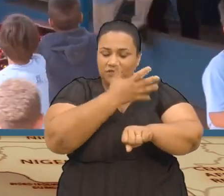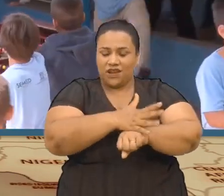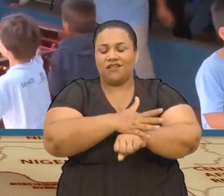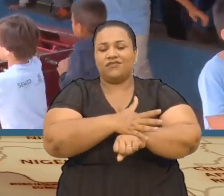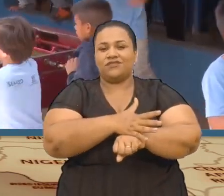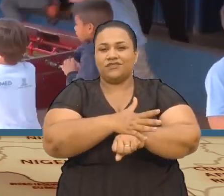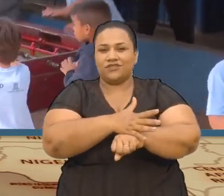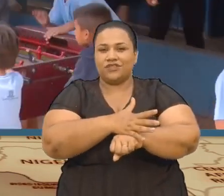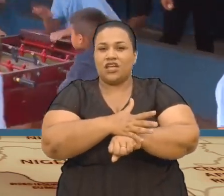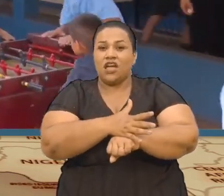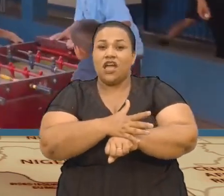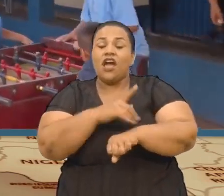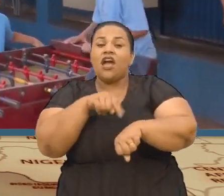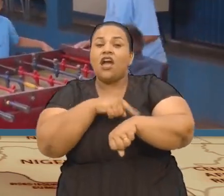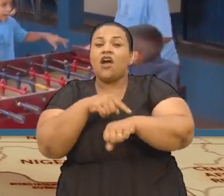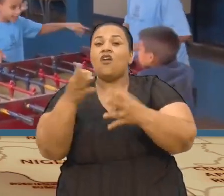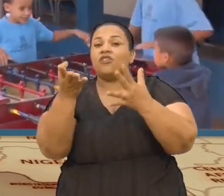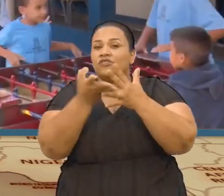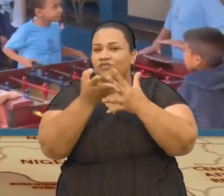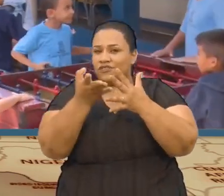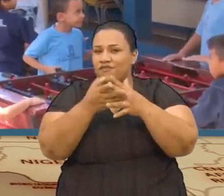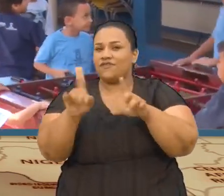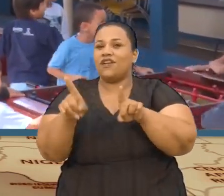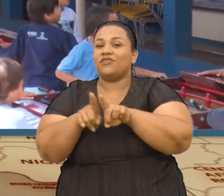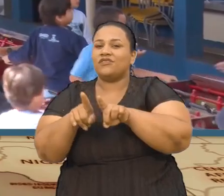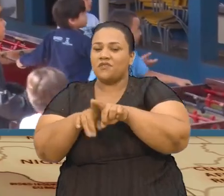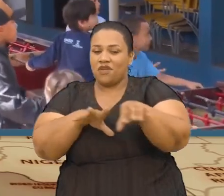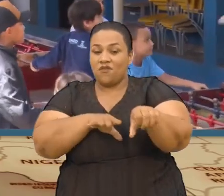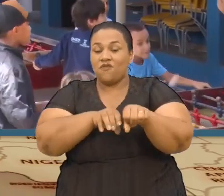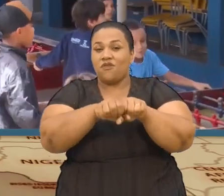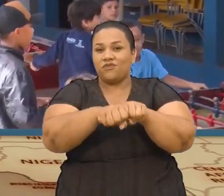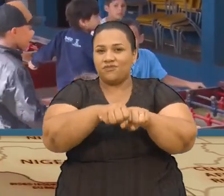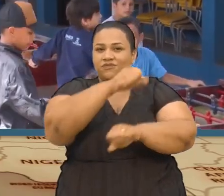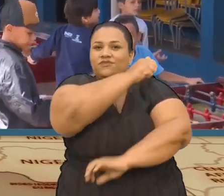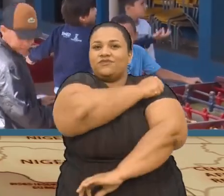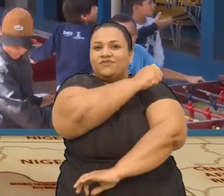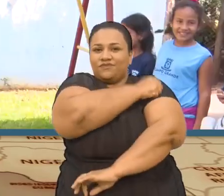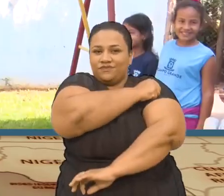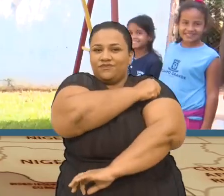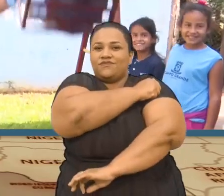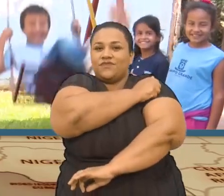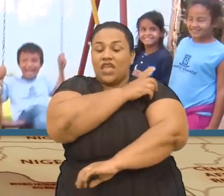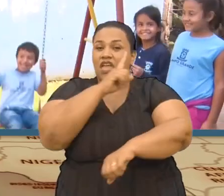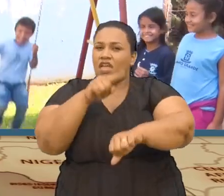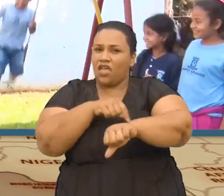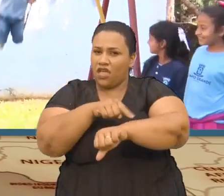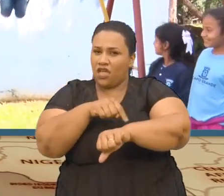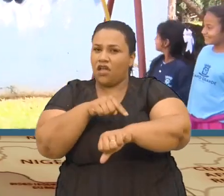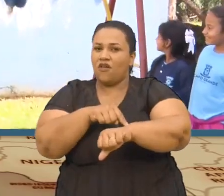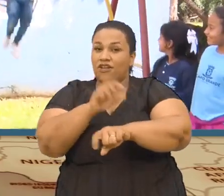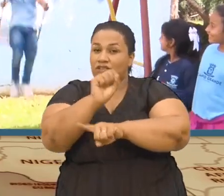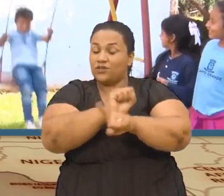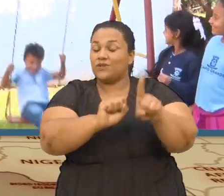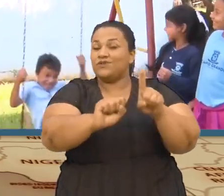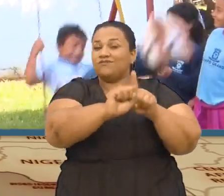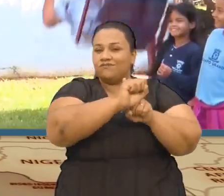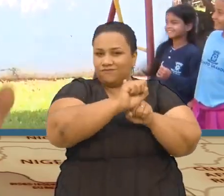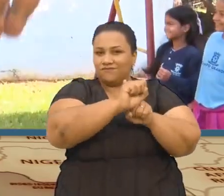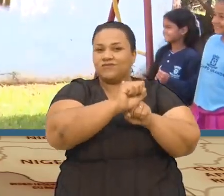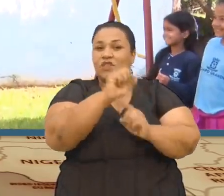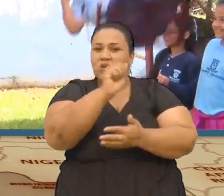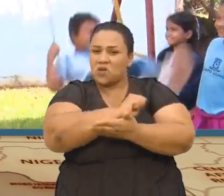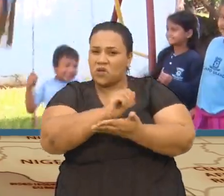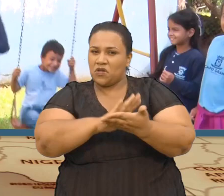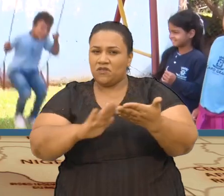A hora do recreio Também faz parte Da formação Dos alunos É o momento Da socialização Com